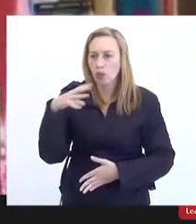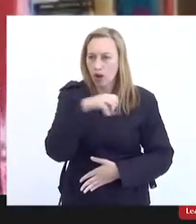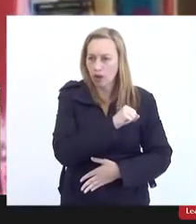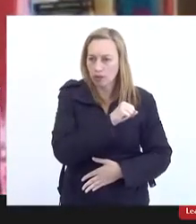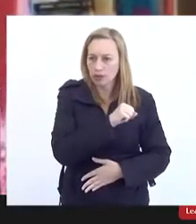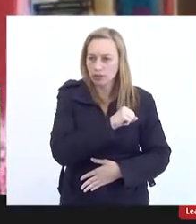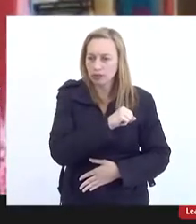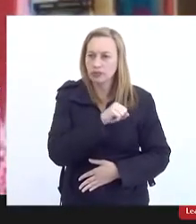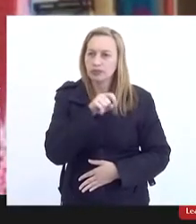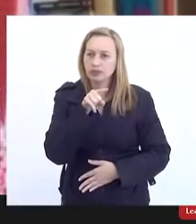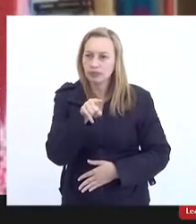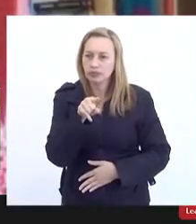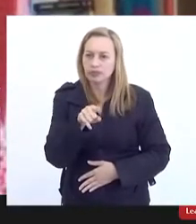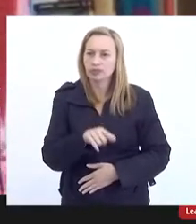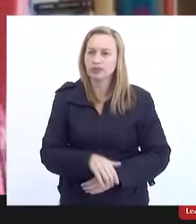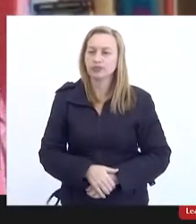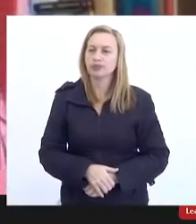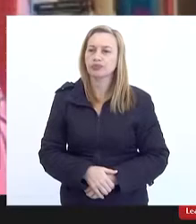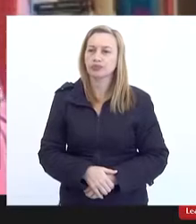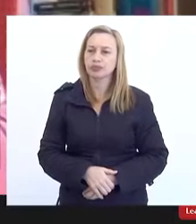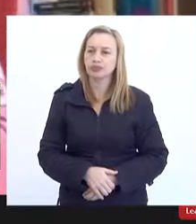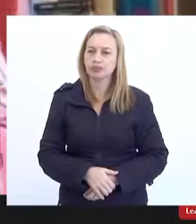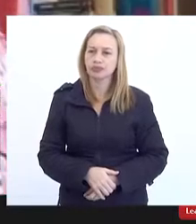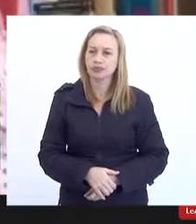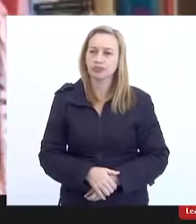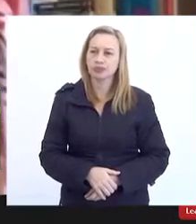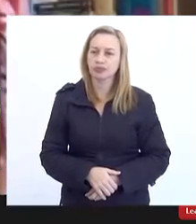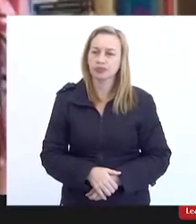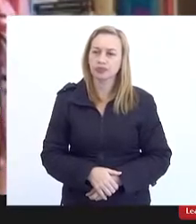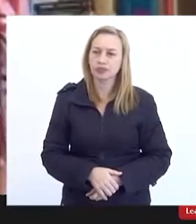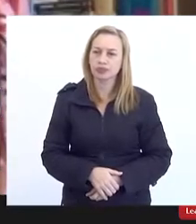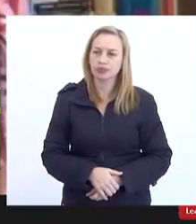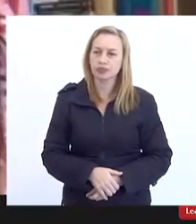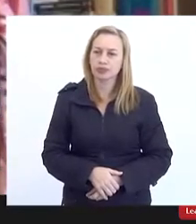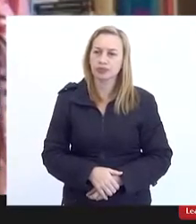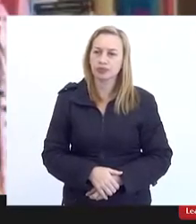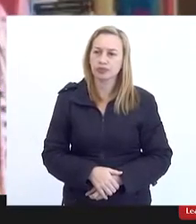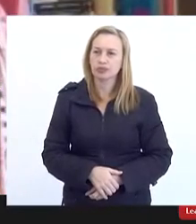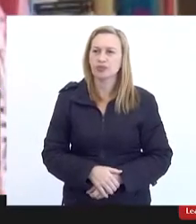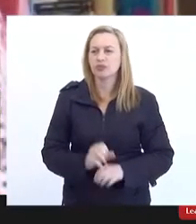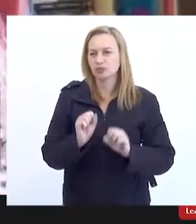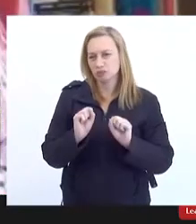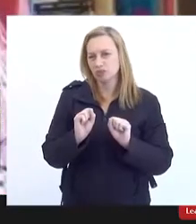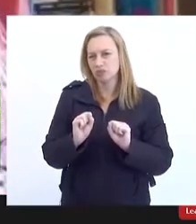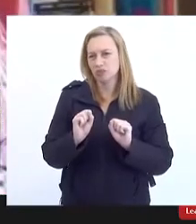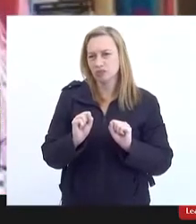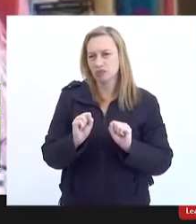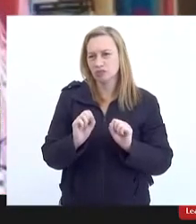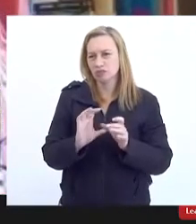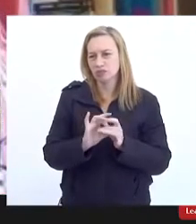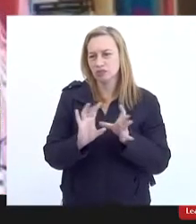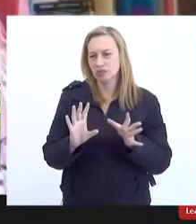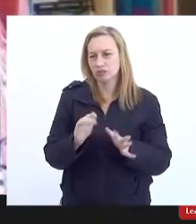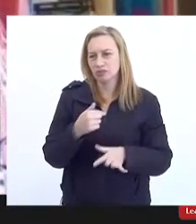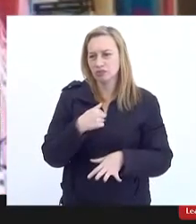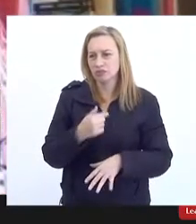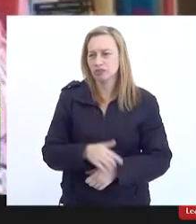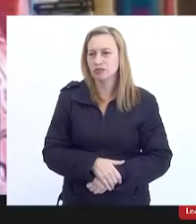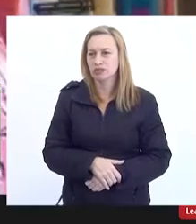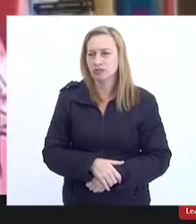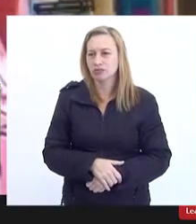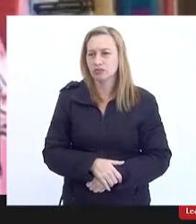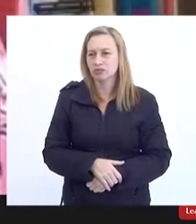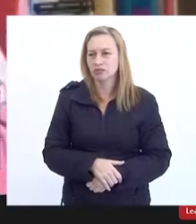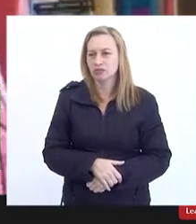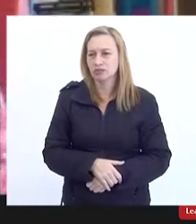aqui com vocês esse... Vocês poderiam me autorizar já